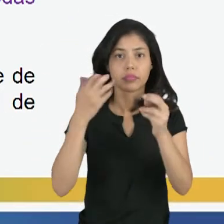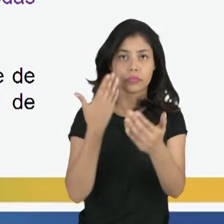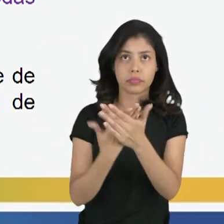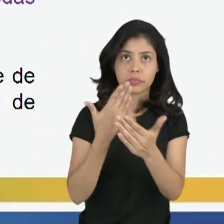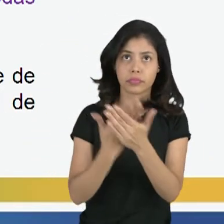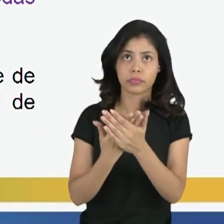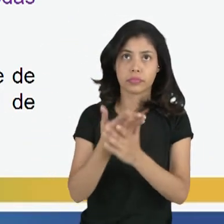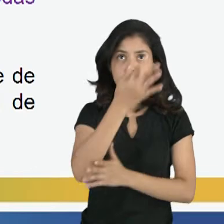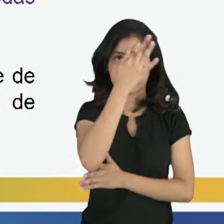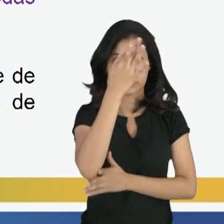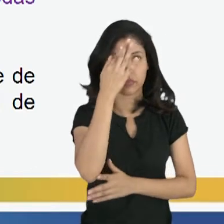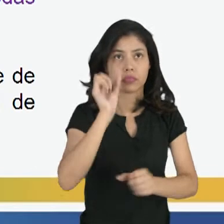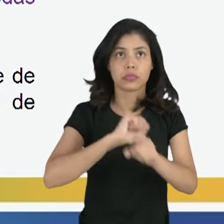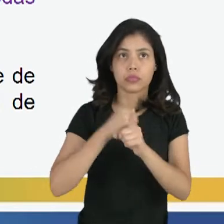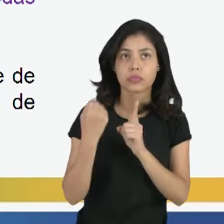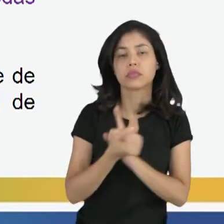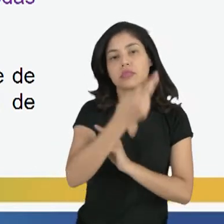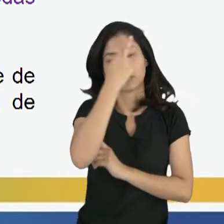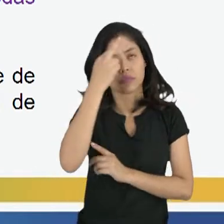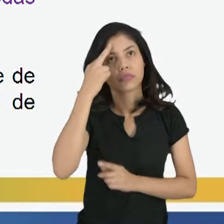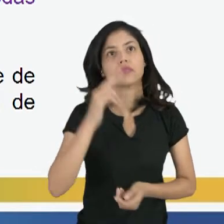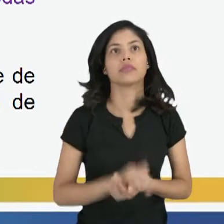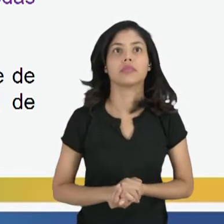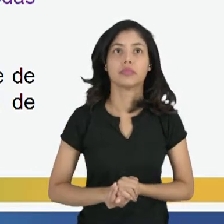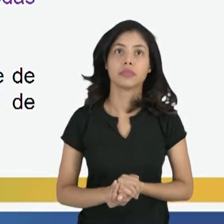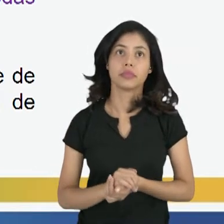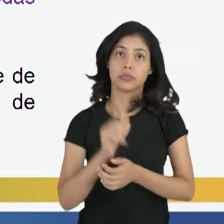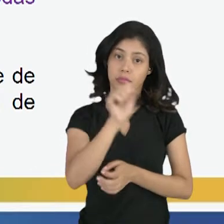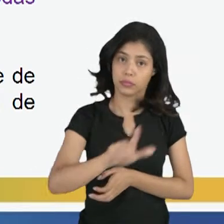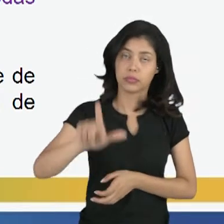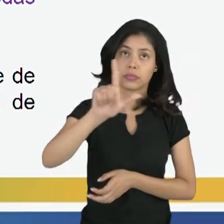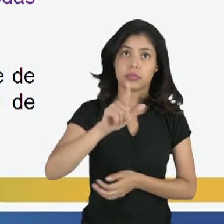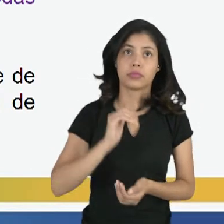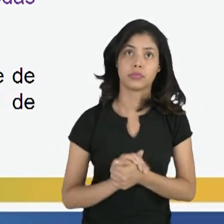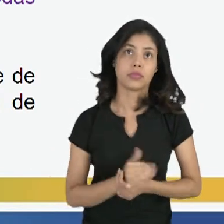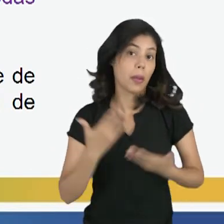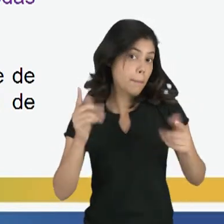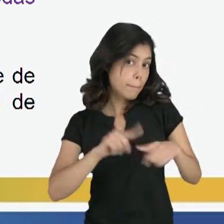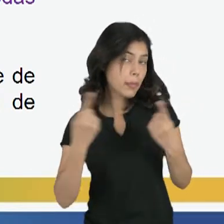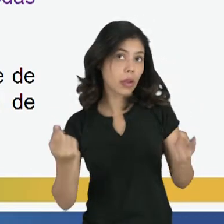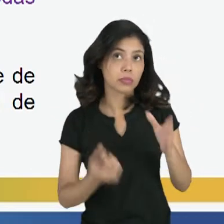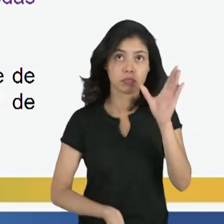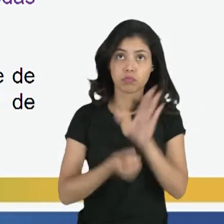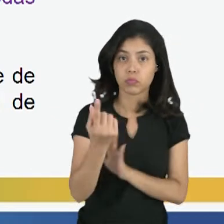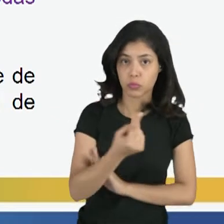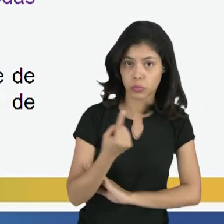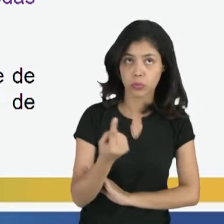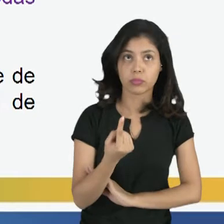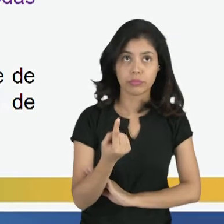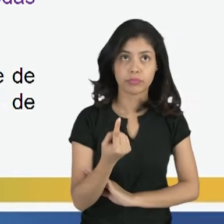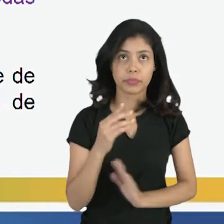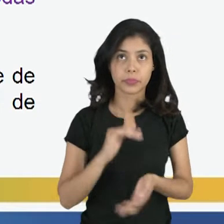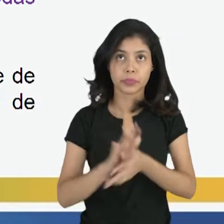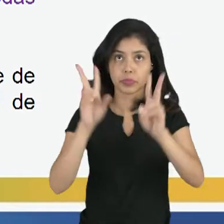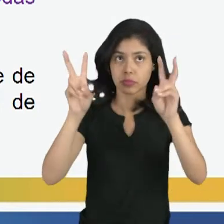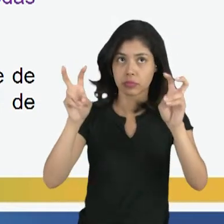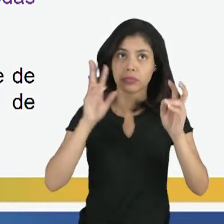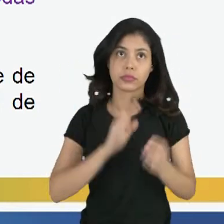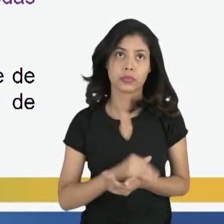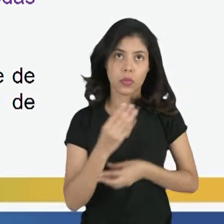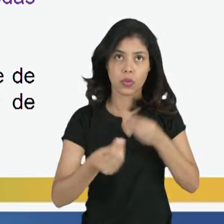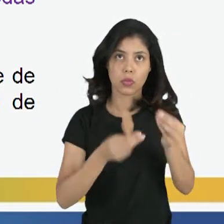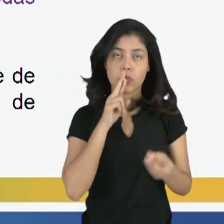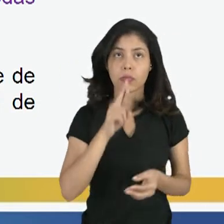aulas de filosofia, sociologia, história e até mesmo literatura. Entretanto, existirá uma única definição para o termo.